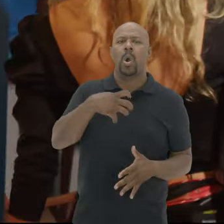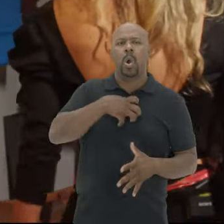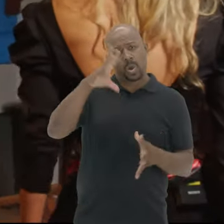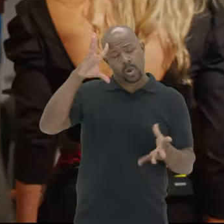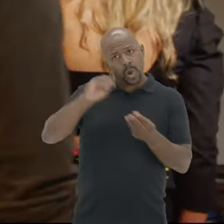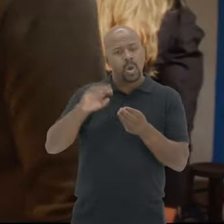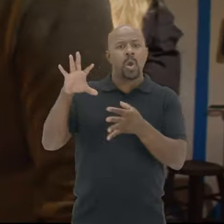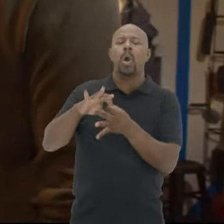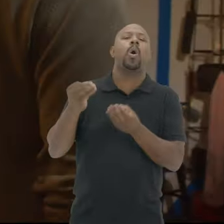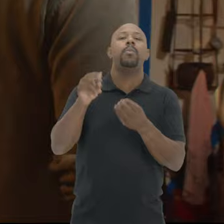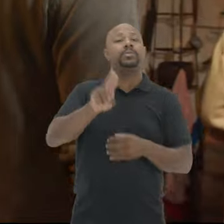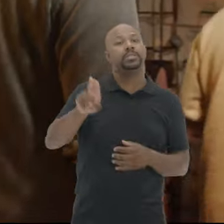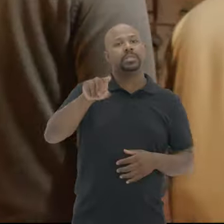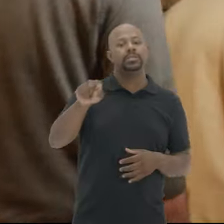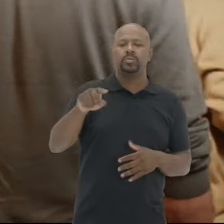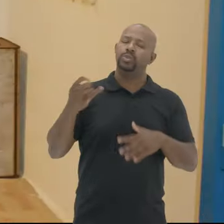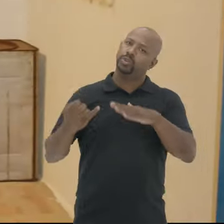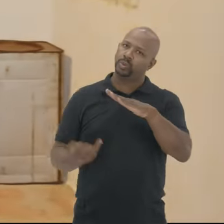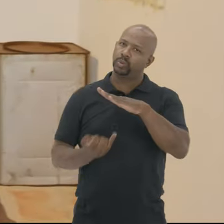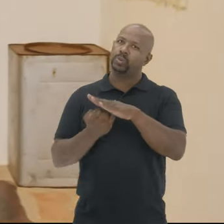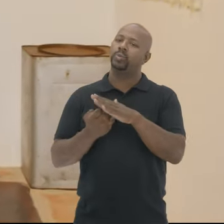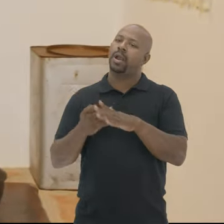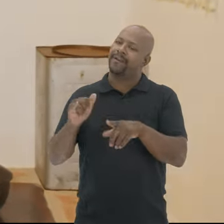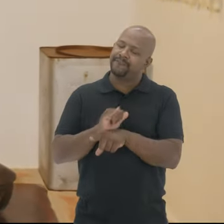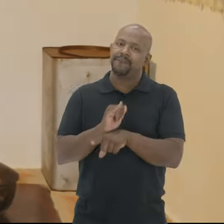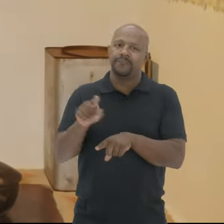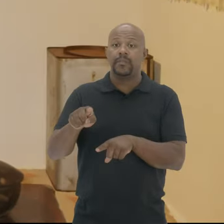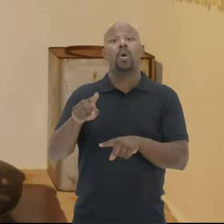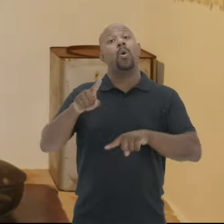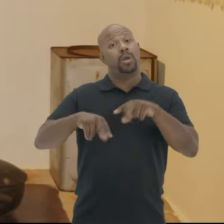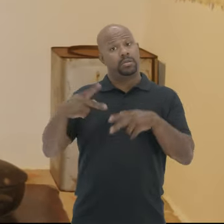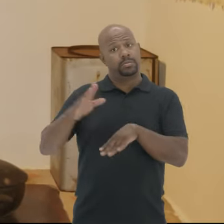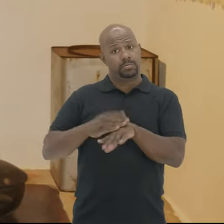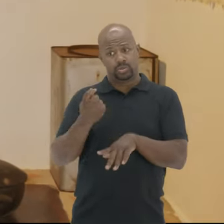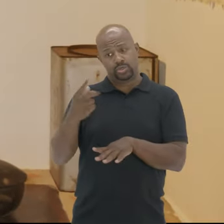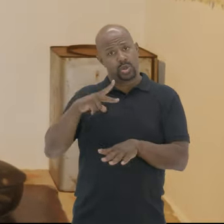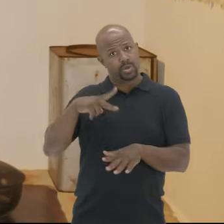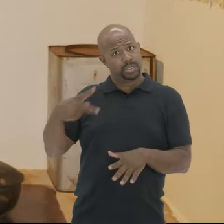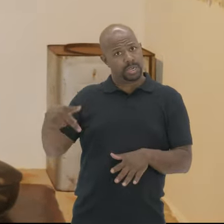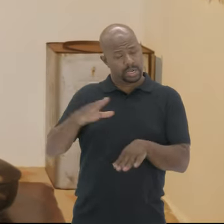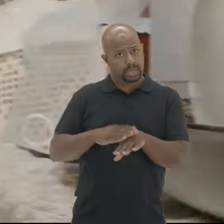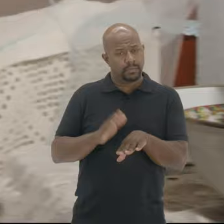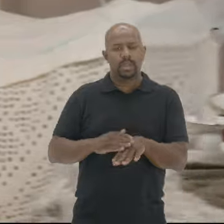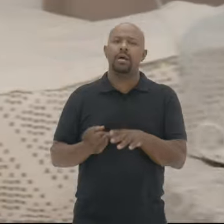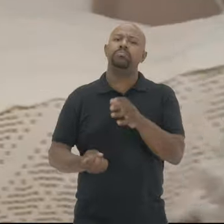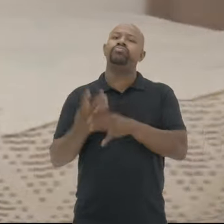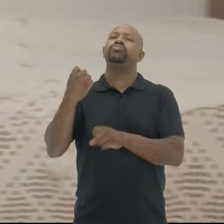Chegam em O instituto desenvolveu com recursos próprios